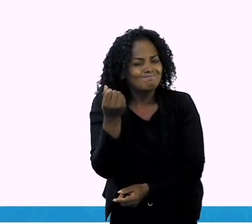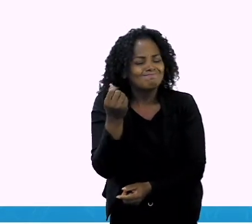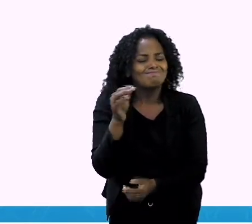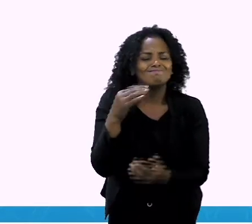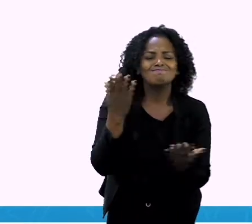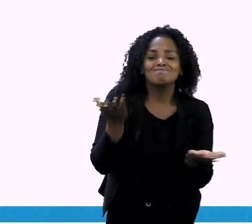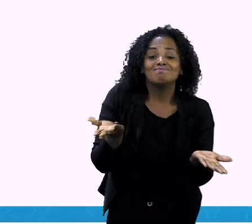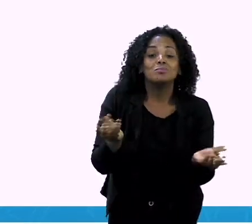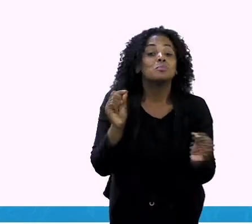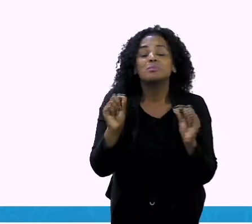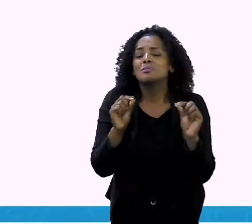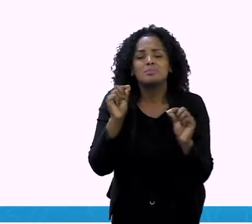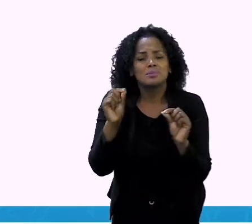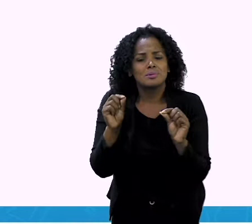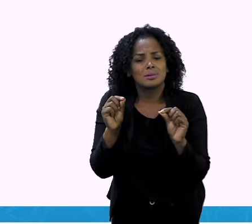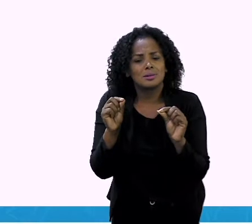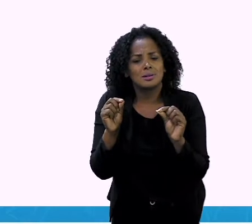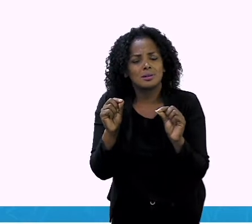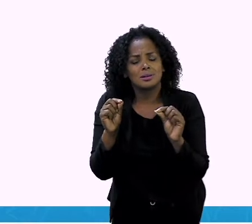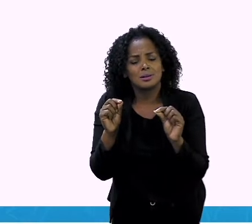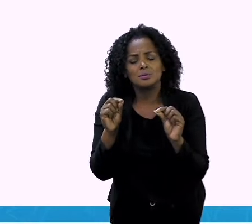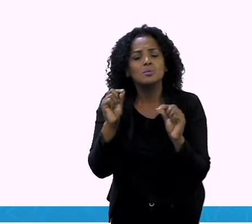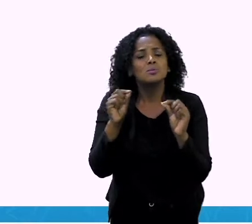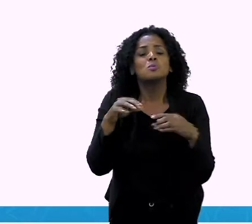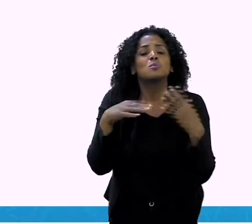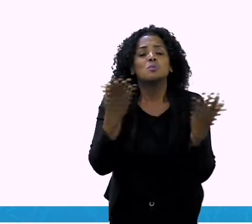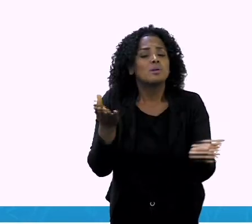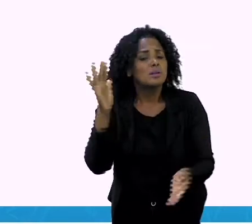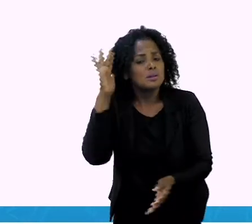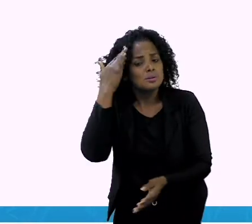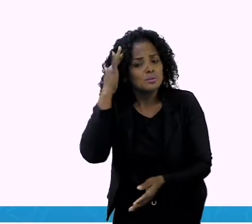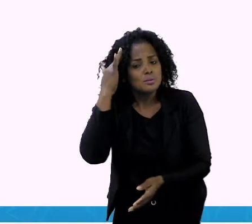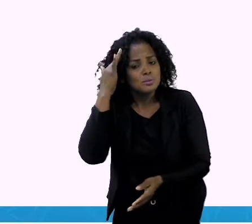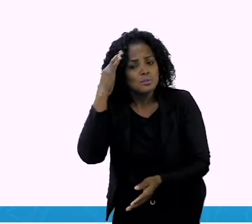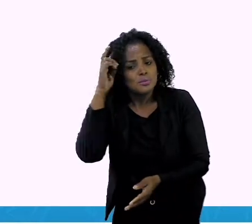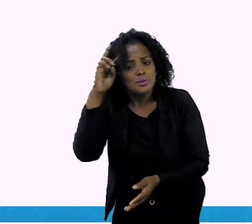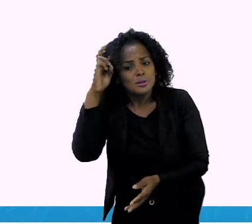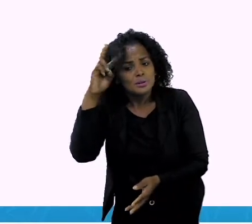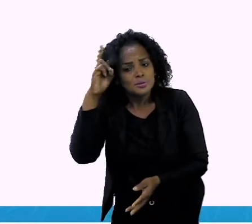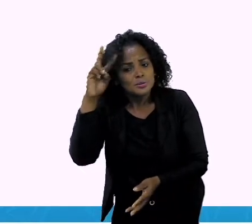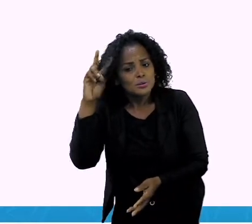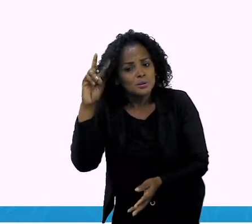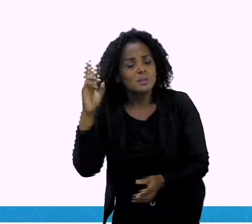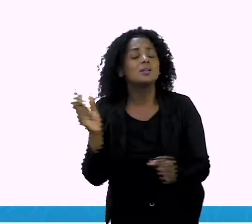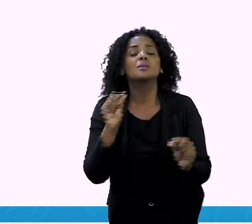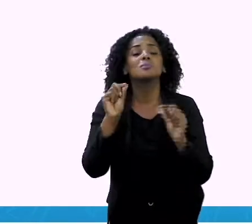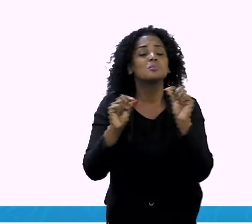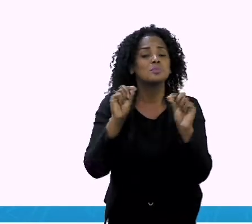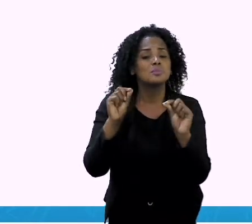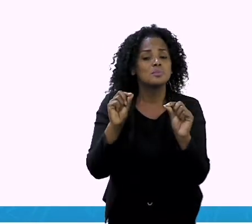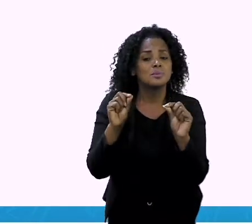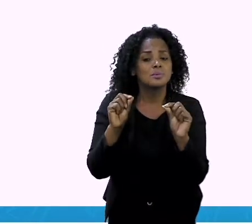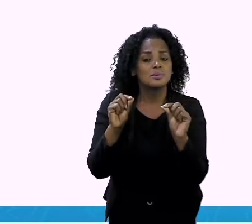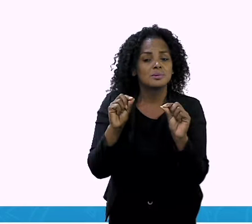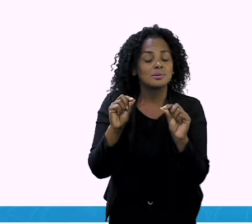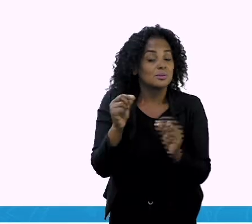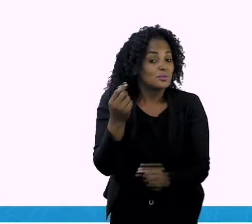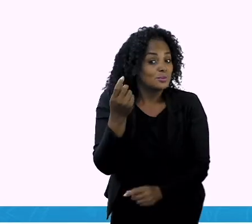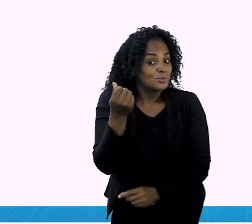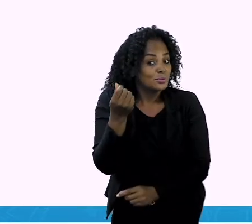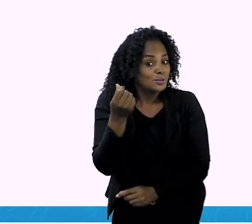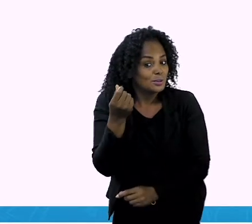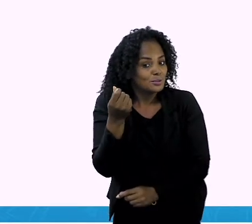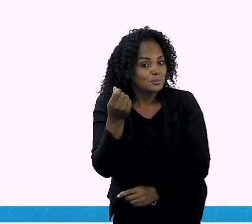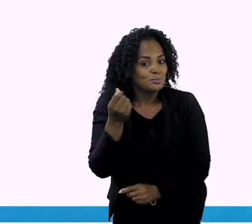estar tendo dentro desse livro? Como se fosse dinheiro. Vamos entender um